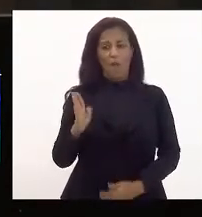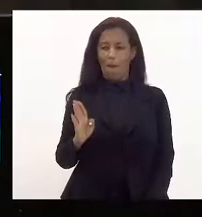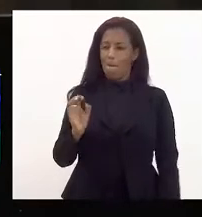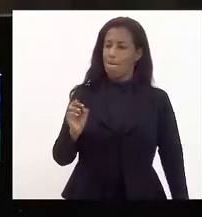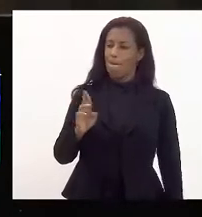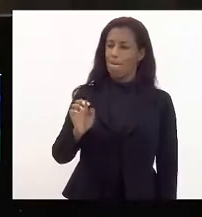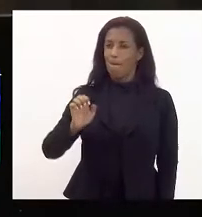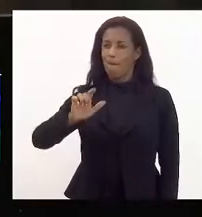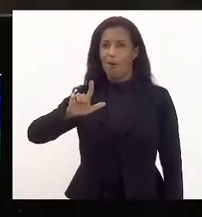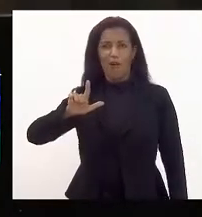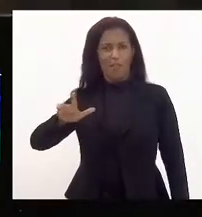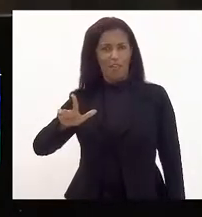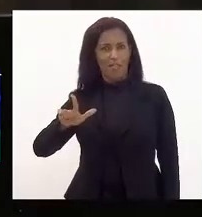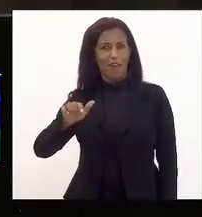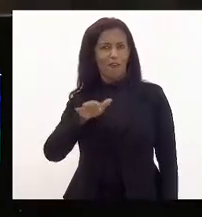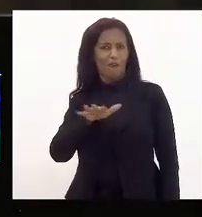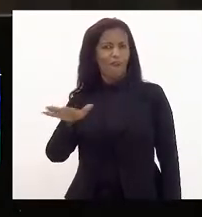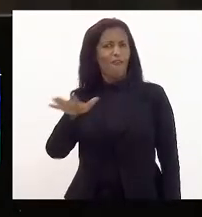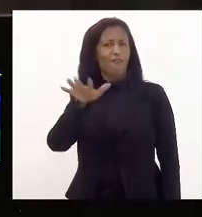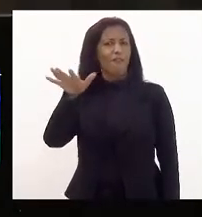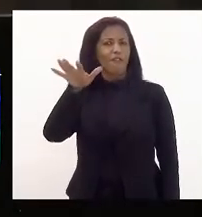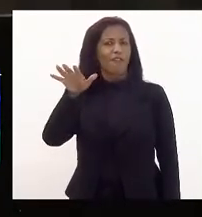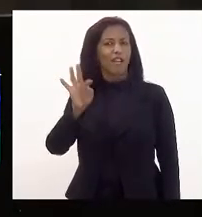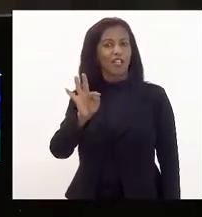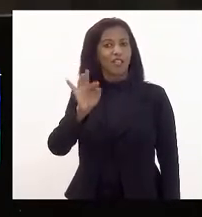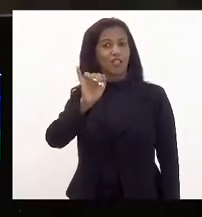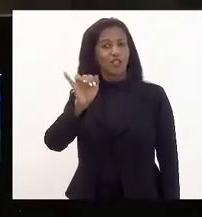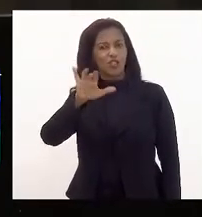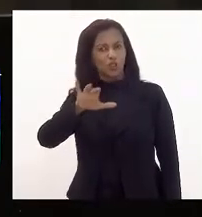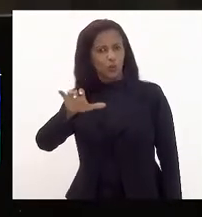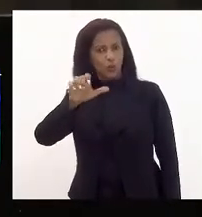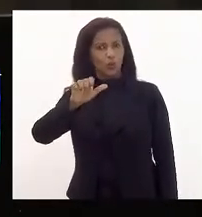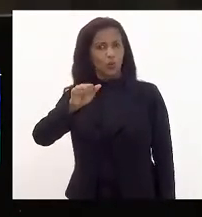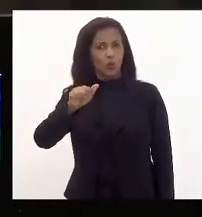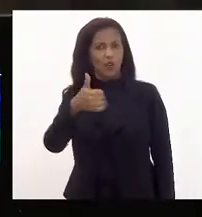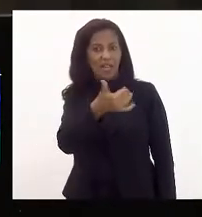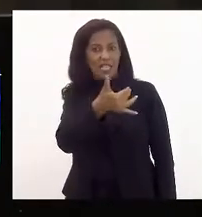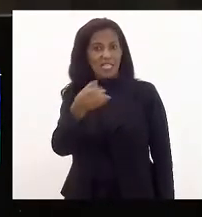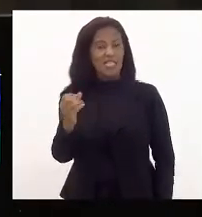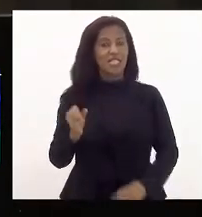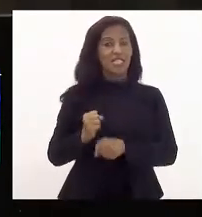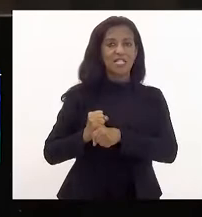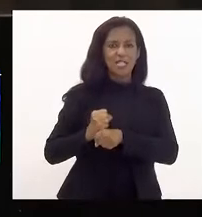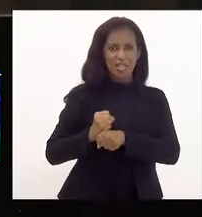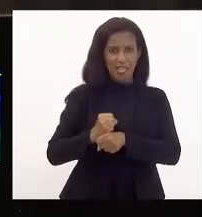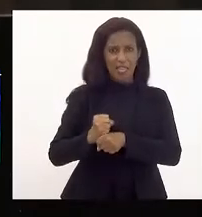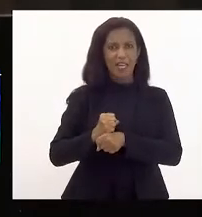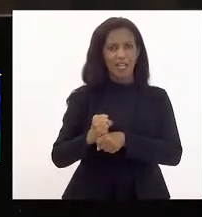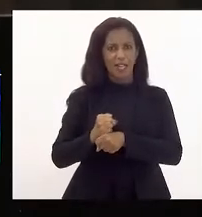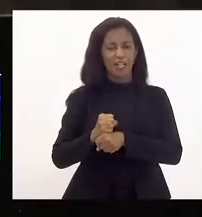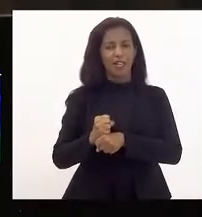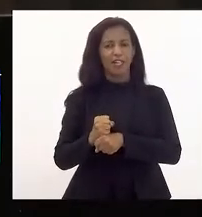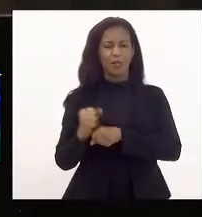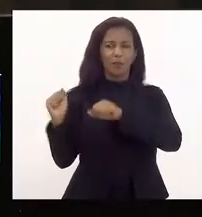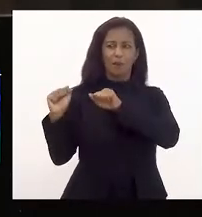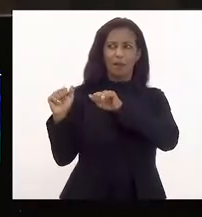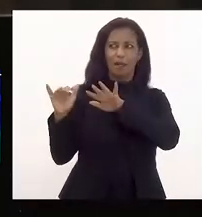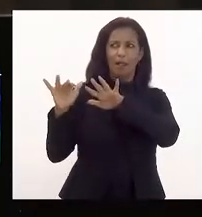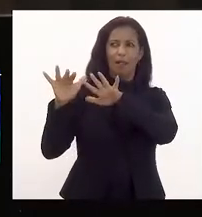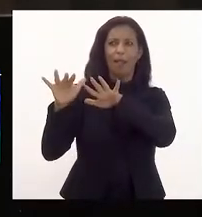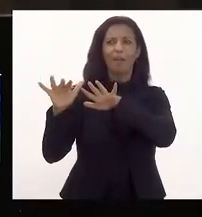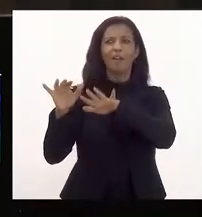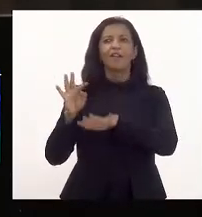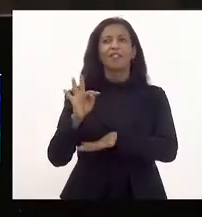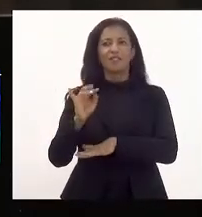cria do Borel, favela que faz 100 anos, neste ano de 2021, a ocupação do Borel ali na Tijuca,